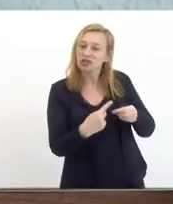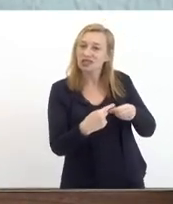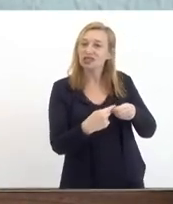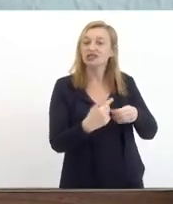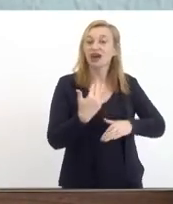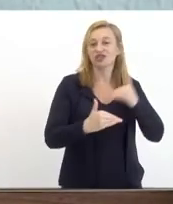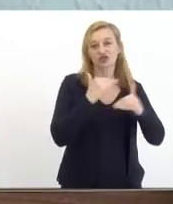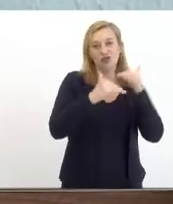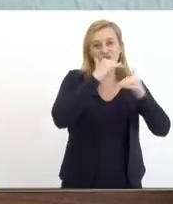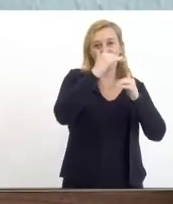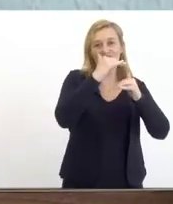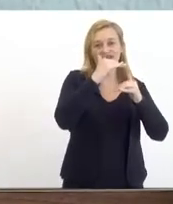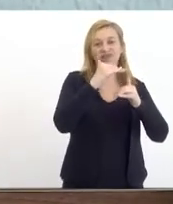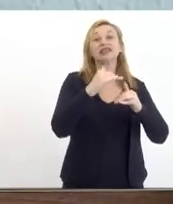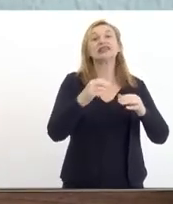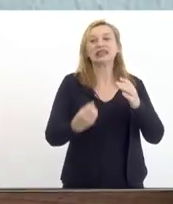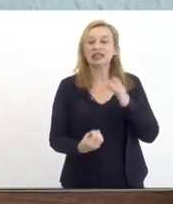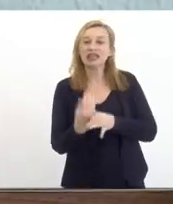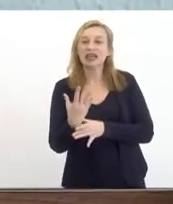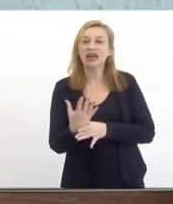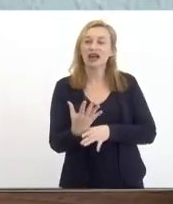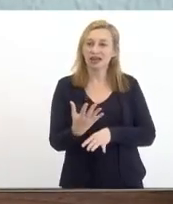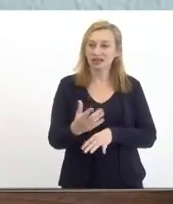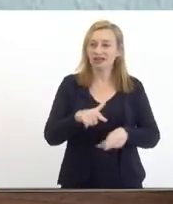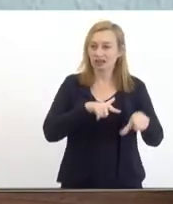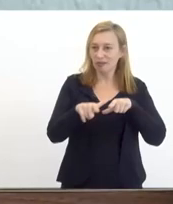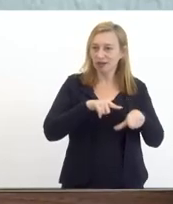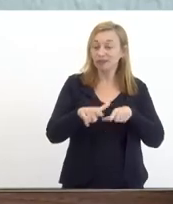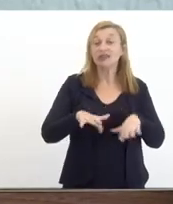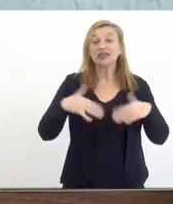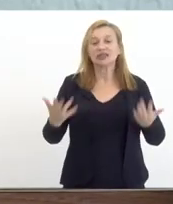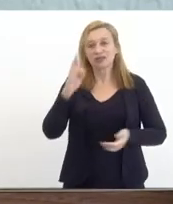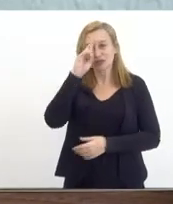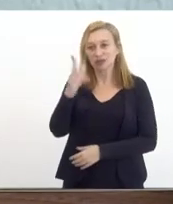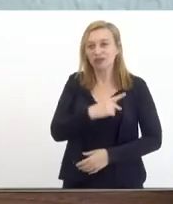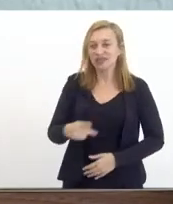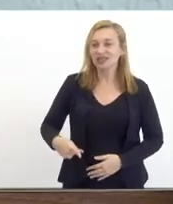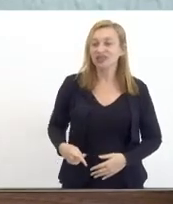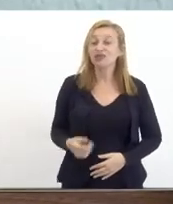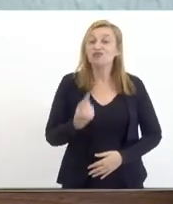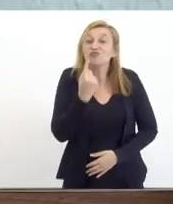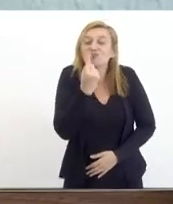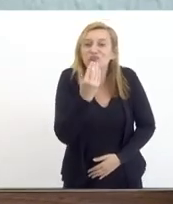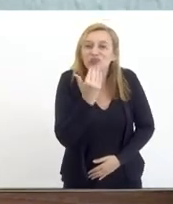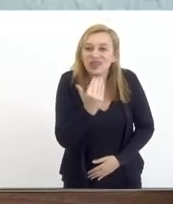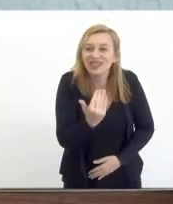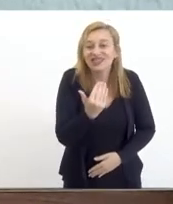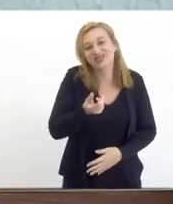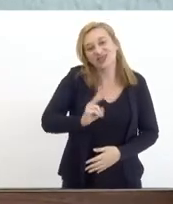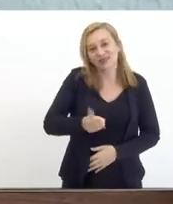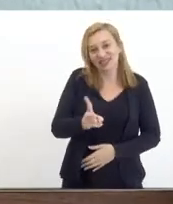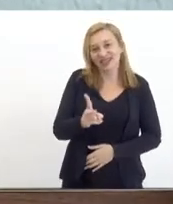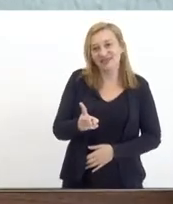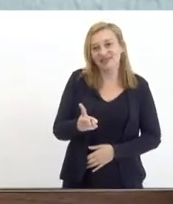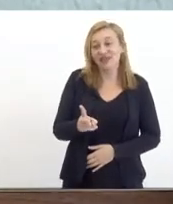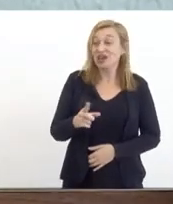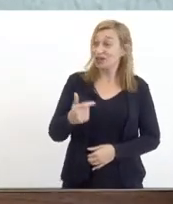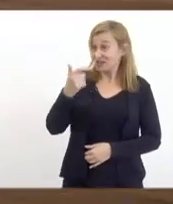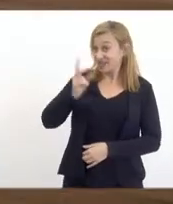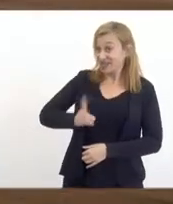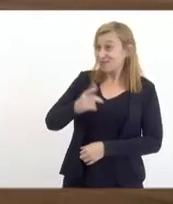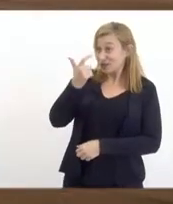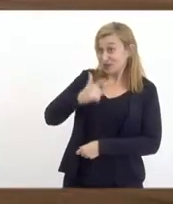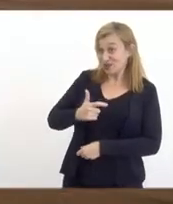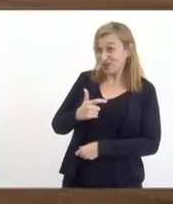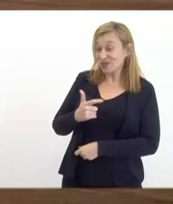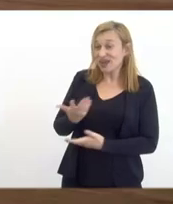a desenvolver e criar empregos então presidente aqui fica um pedido como sempre eu sempre sou um